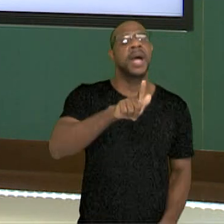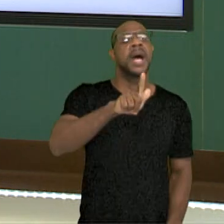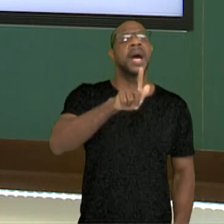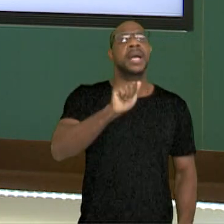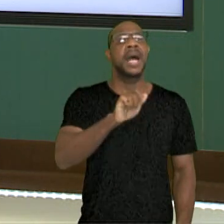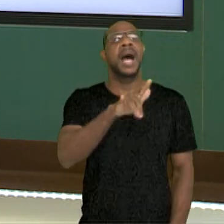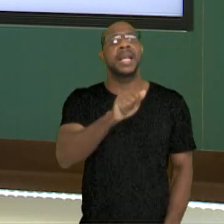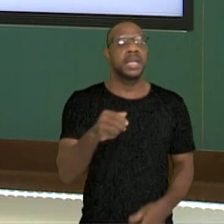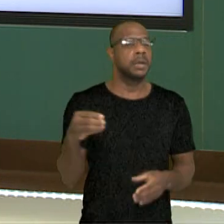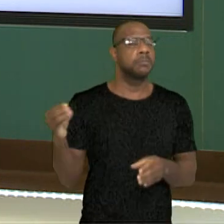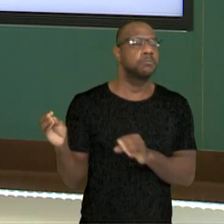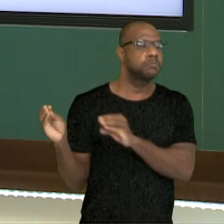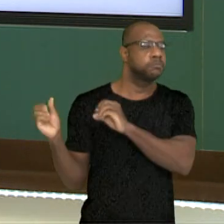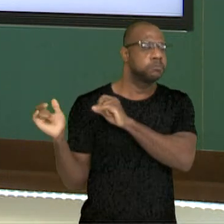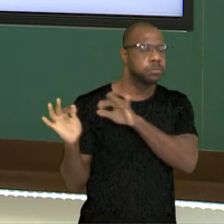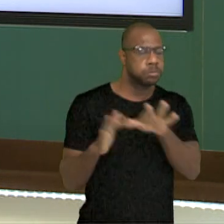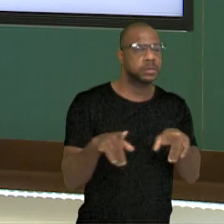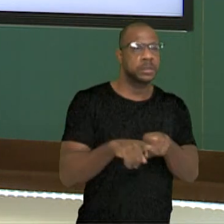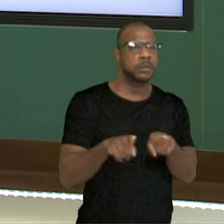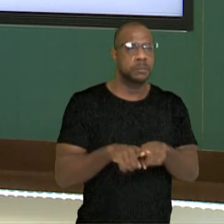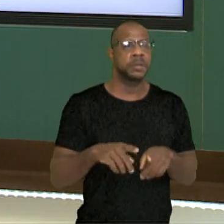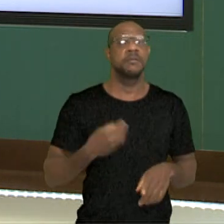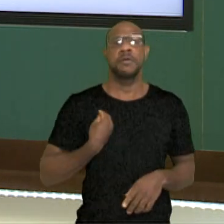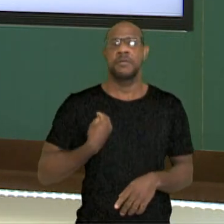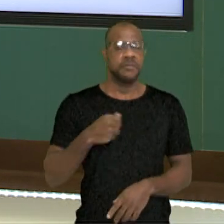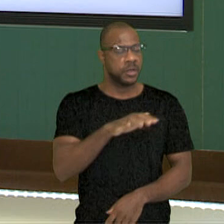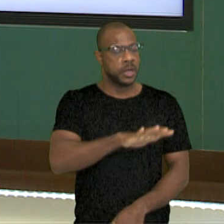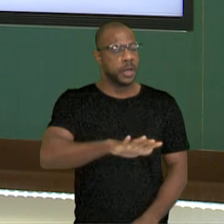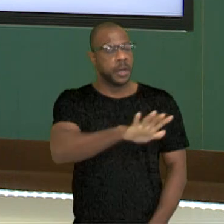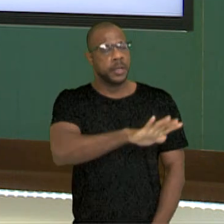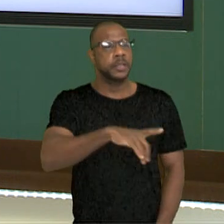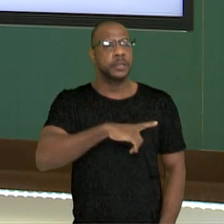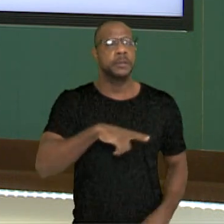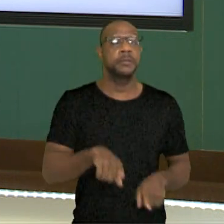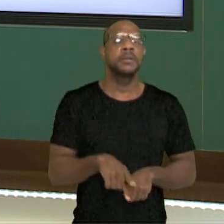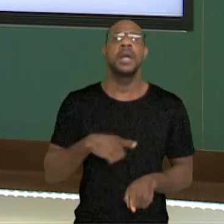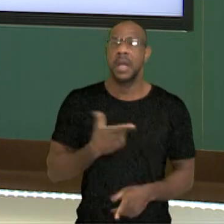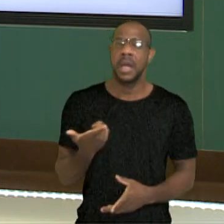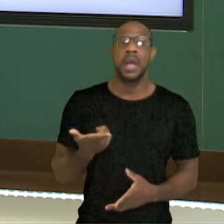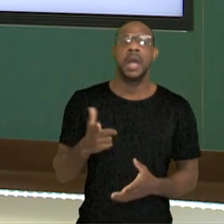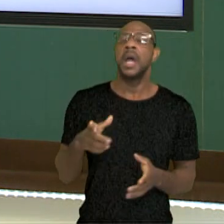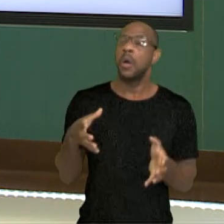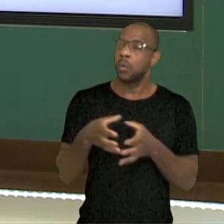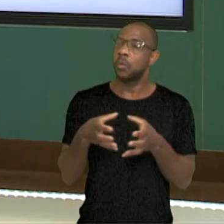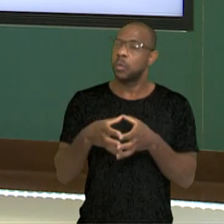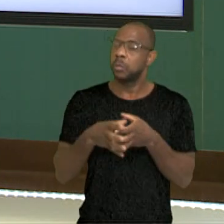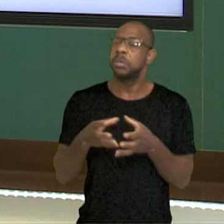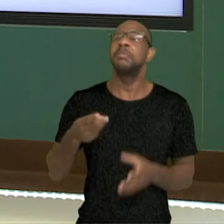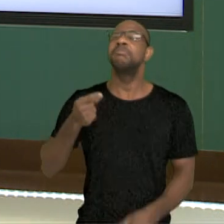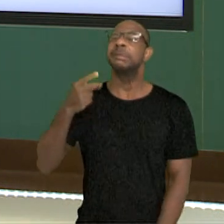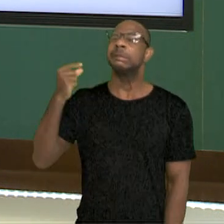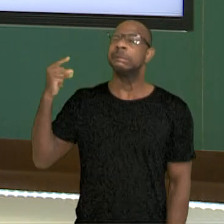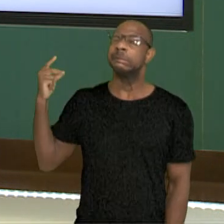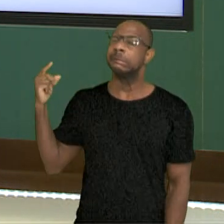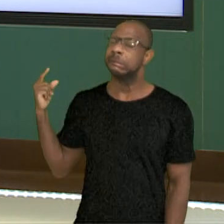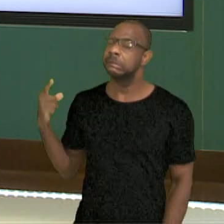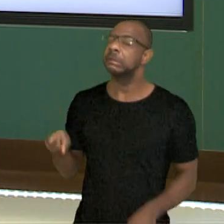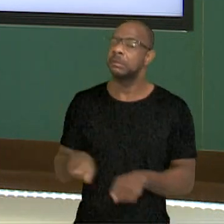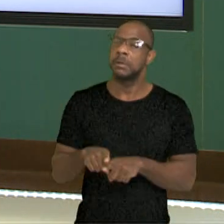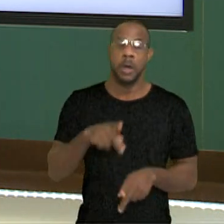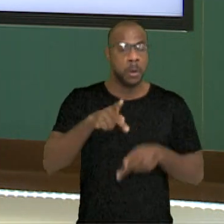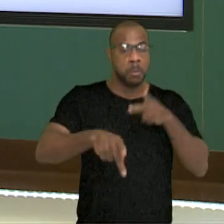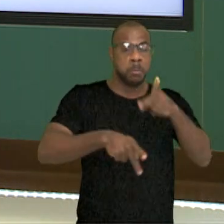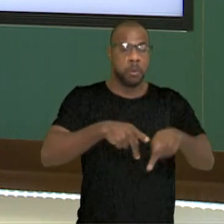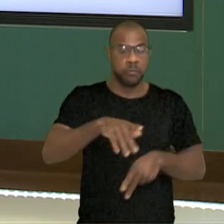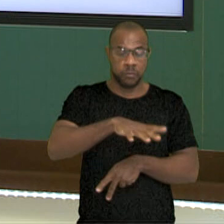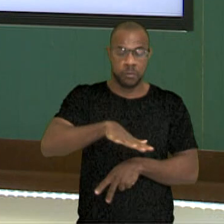ali em regiões próximas. E uma das tribos, eles são uma das tribos germânicas mais antigas, né? Muito desses povos,